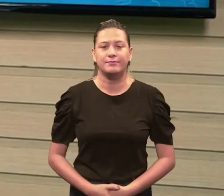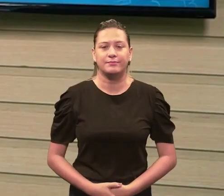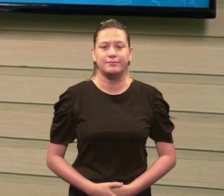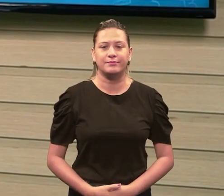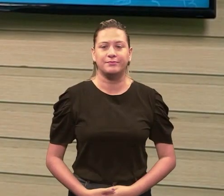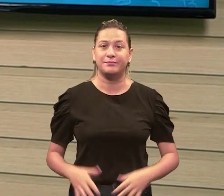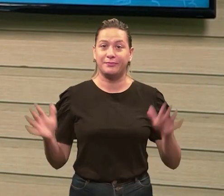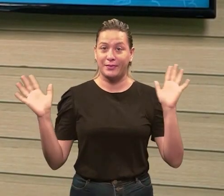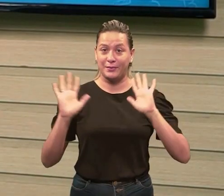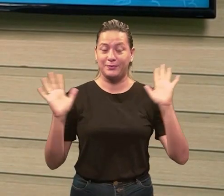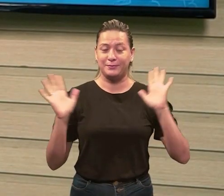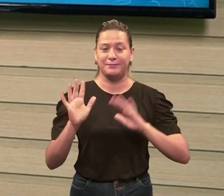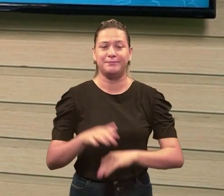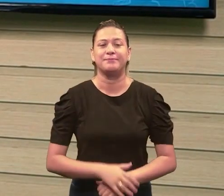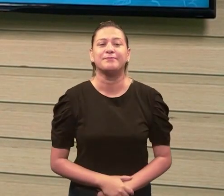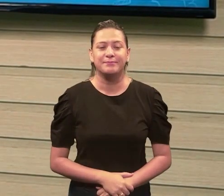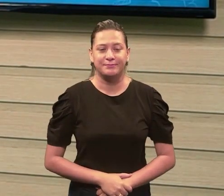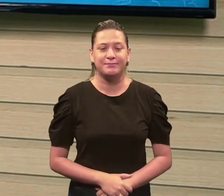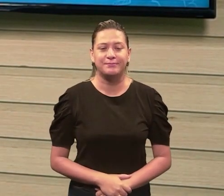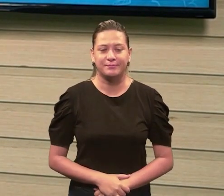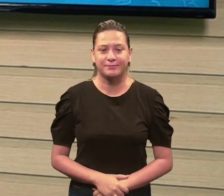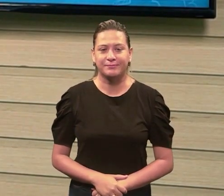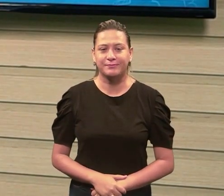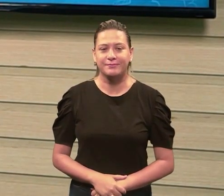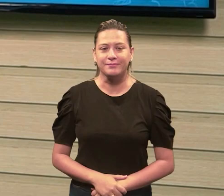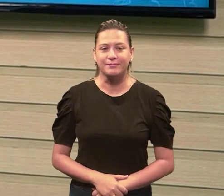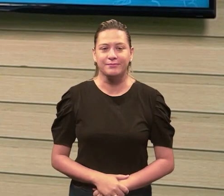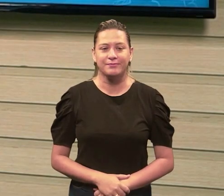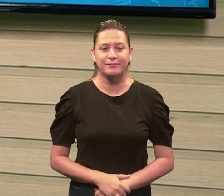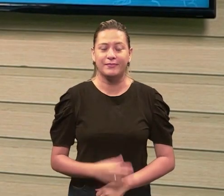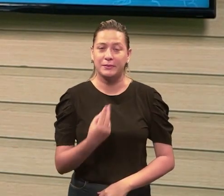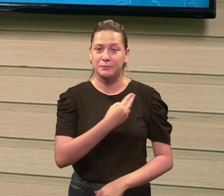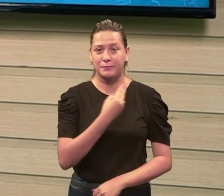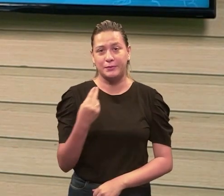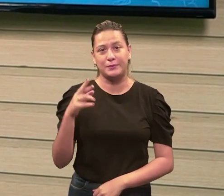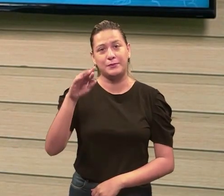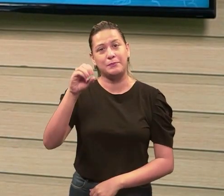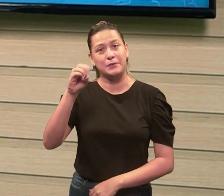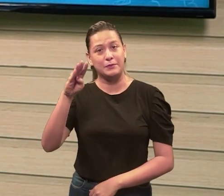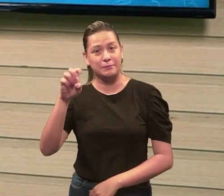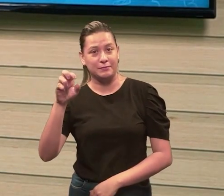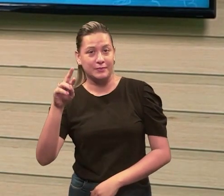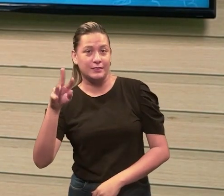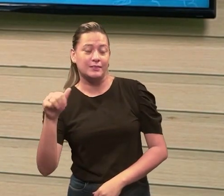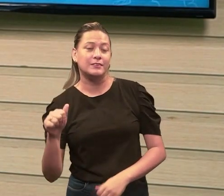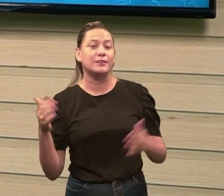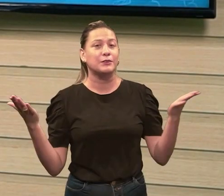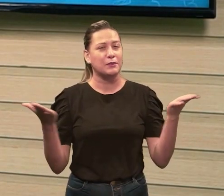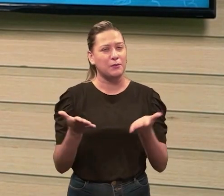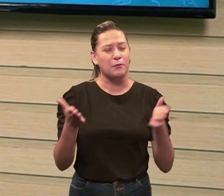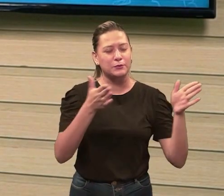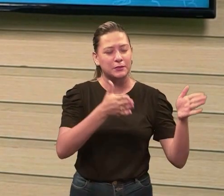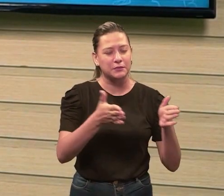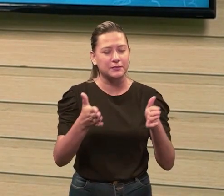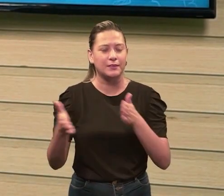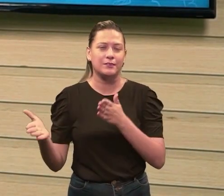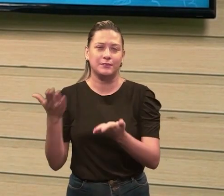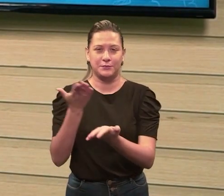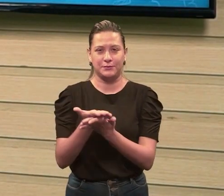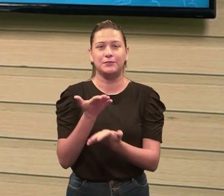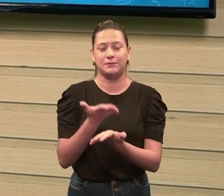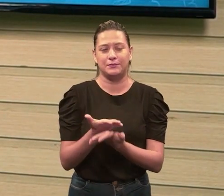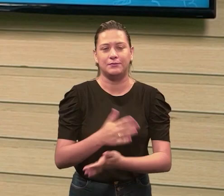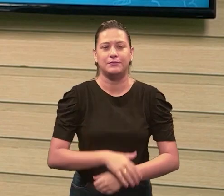Olá, queridos alunos. Professora Roberta, estou de volta hoje na nossa sequência de aulas sobre